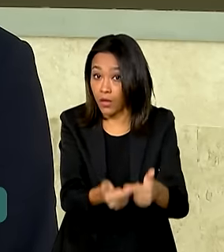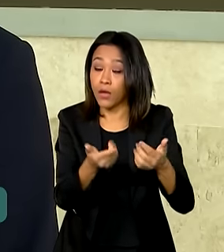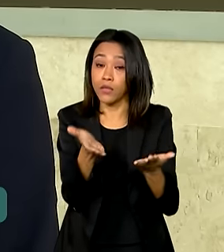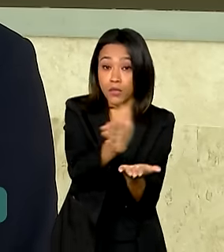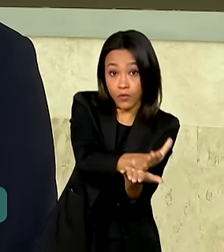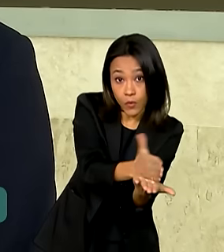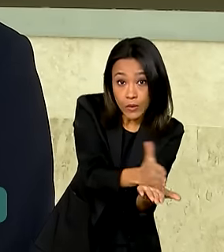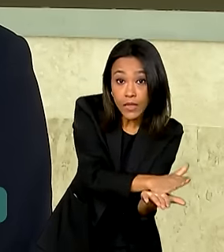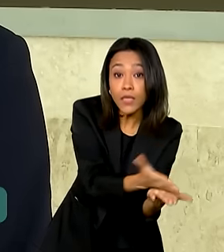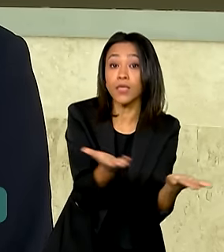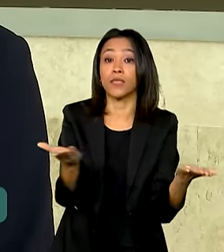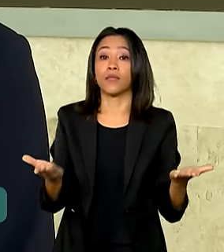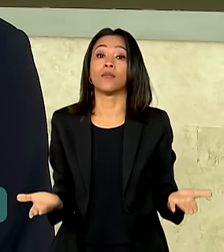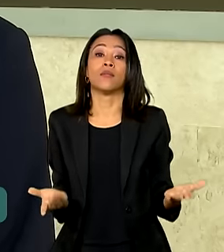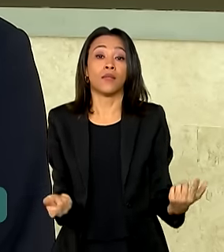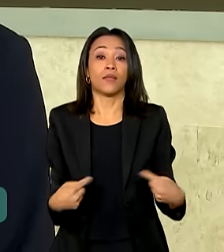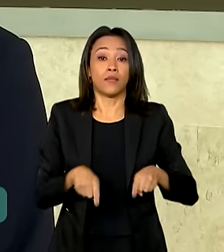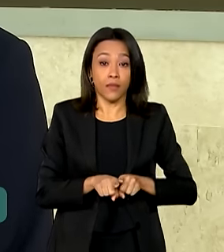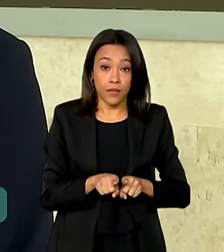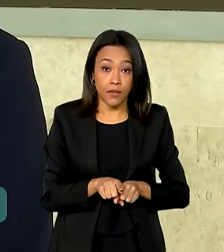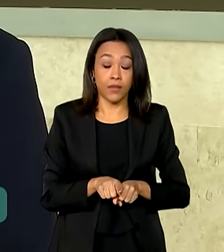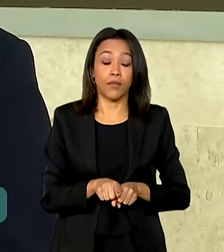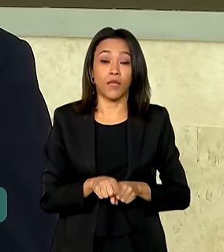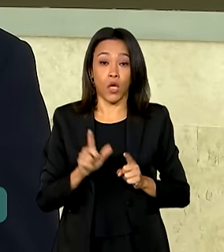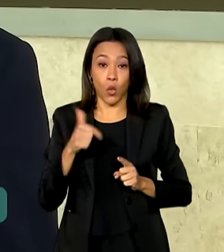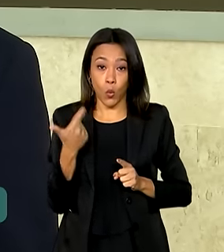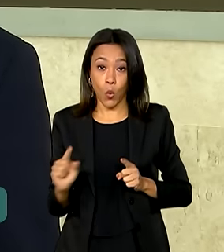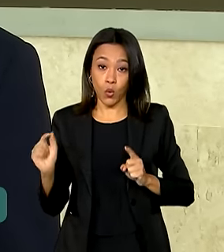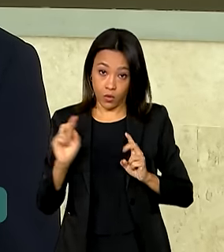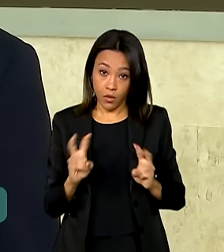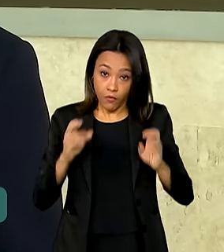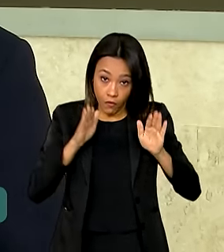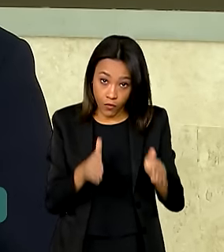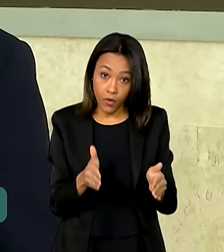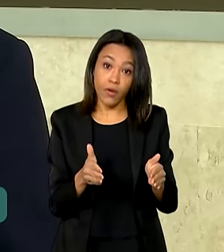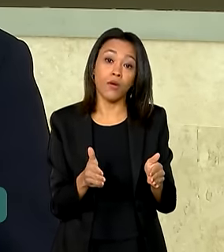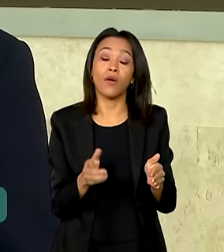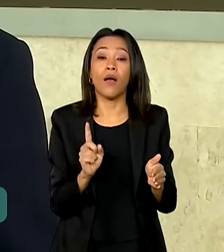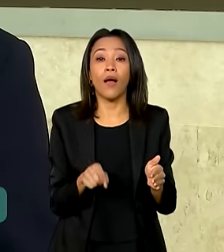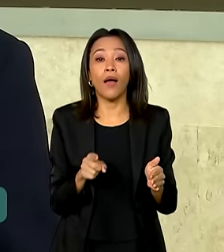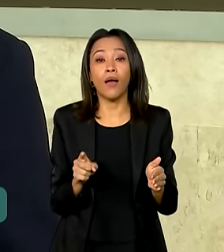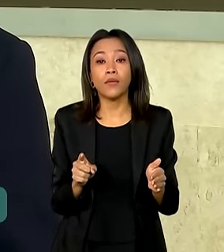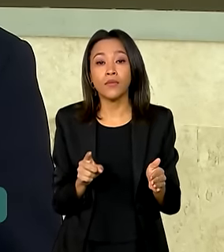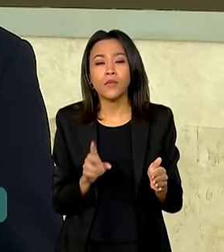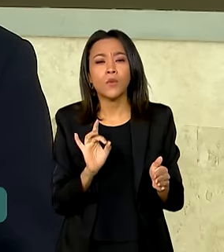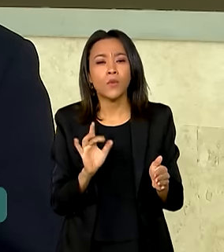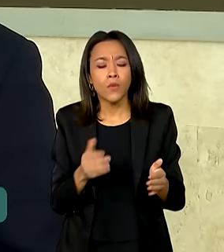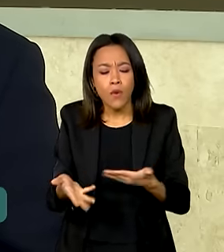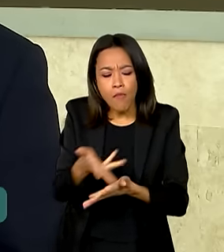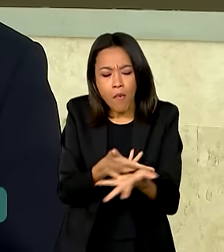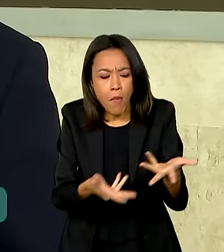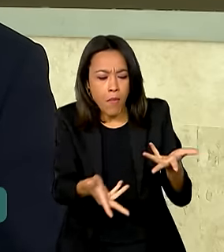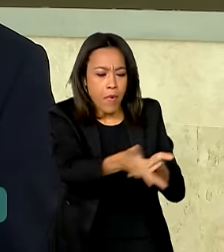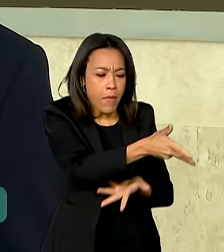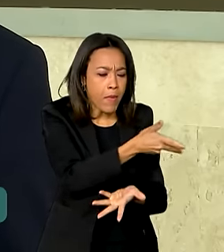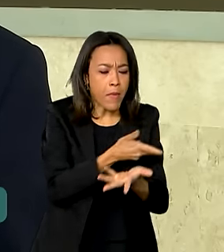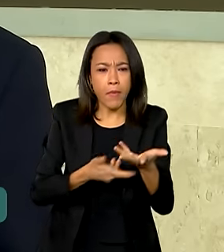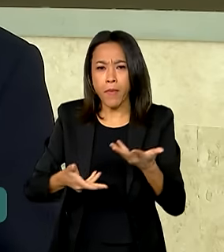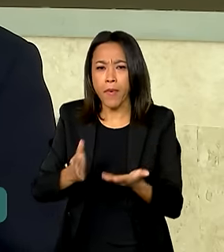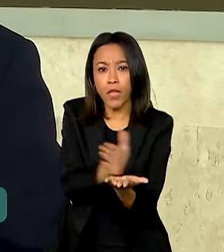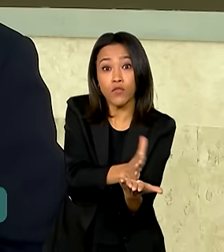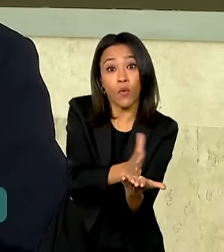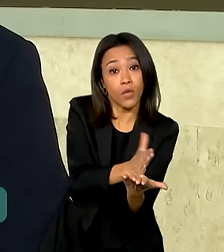fronteiras e também o enfoque do interrelacionamento entre os países nas fronteiras,